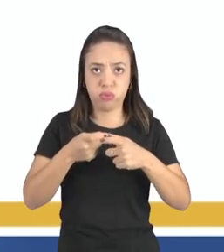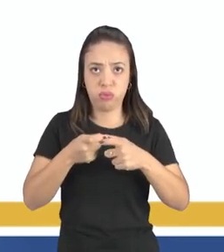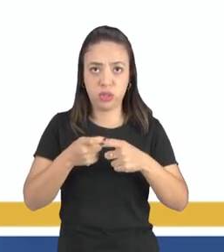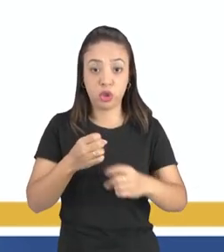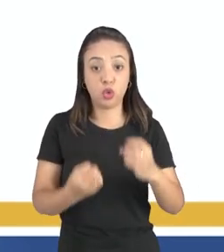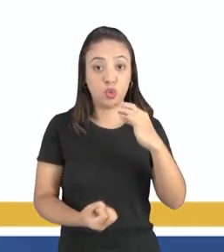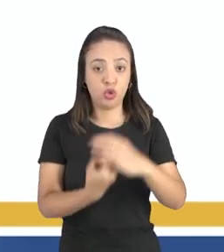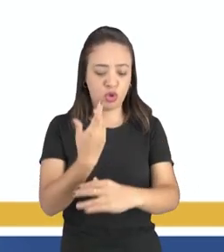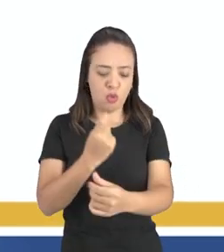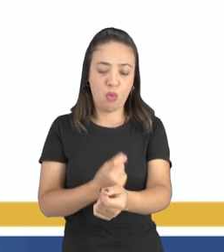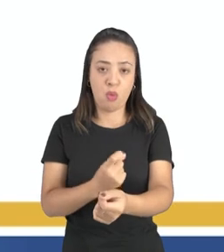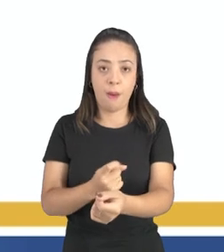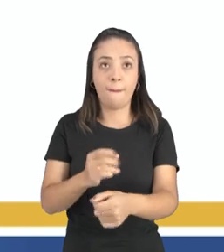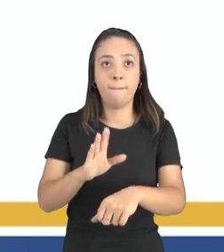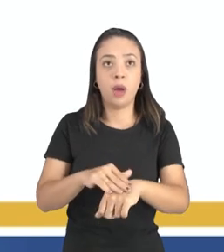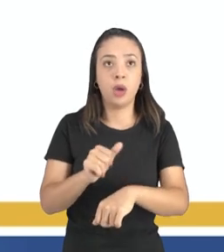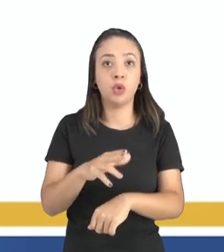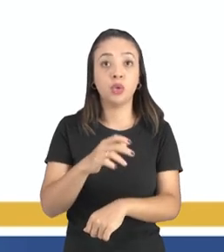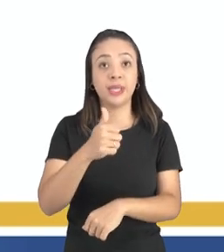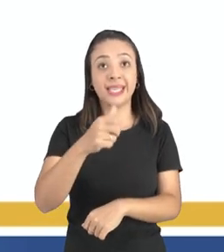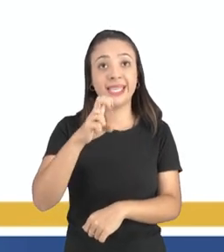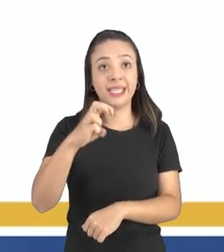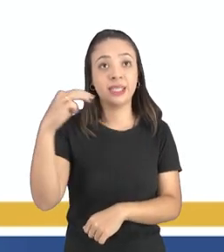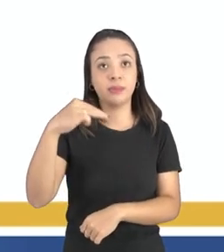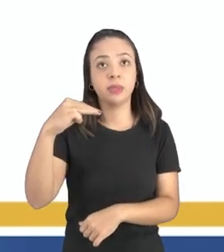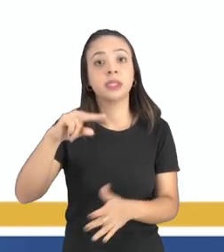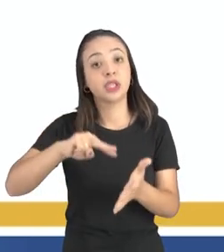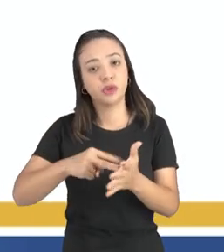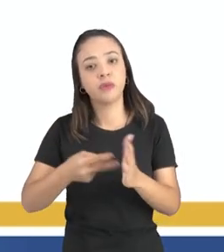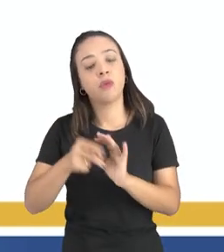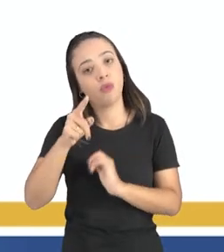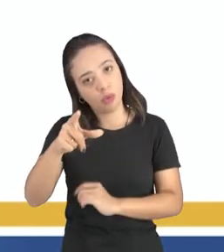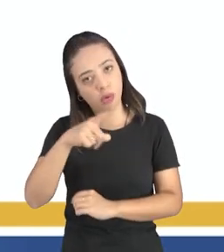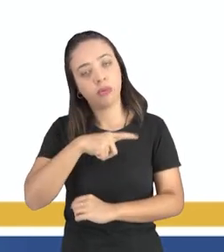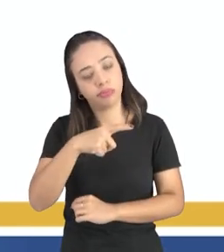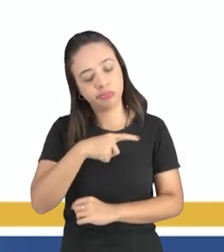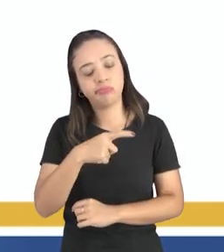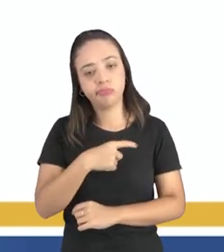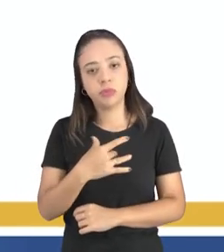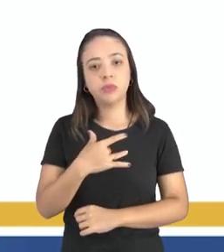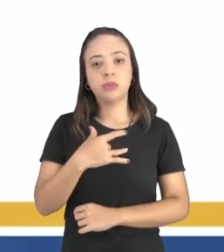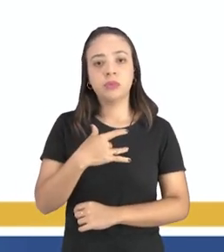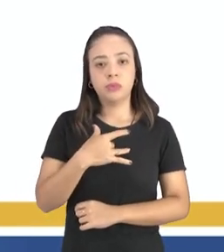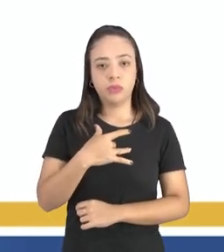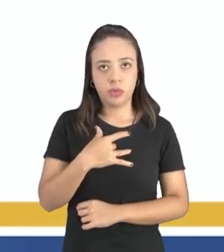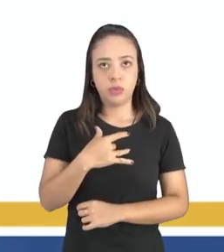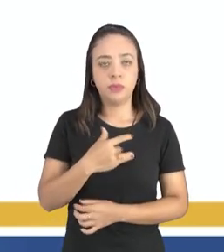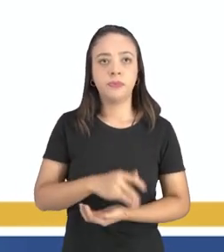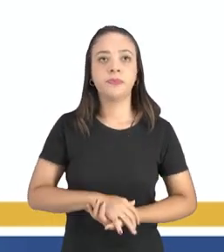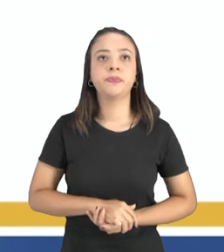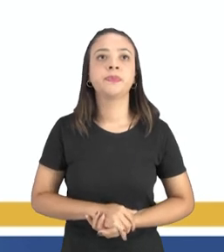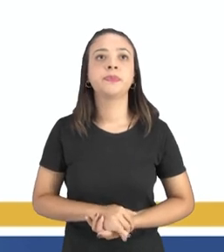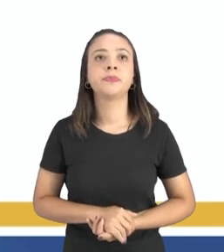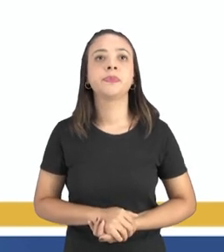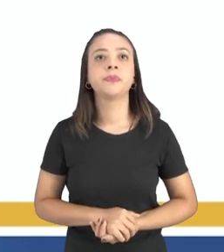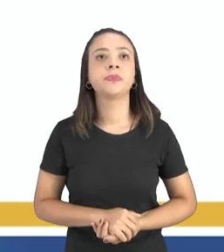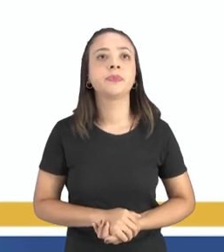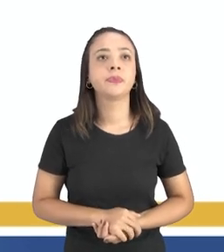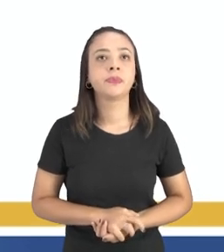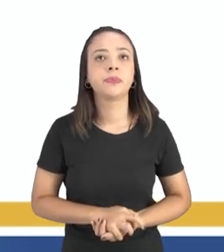você é positivo para tuberculose né entre 10 e 15 milímetros ali você é do teste positivo tá